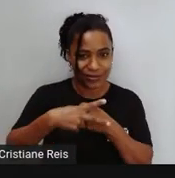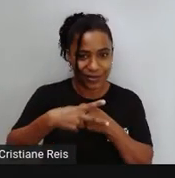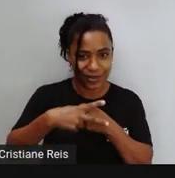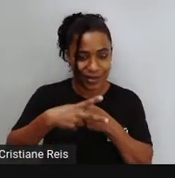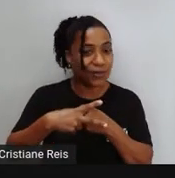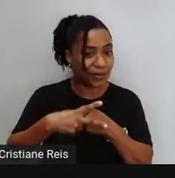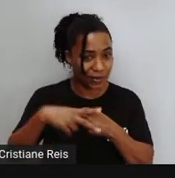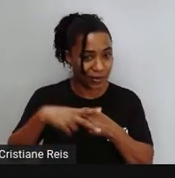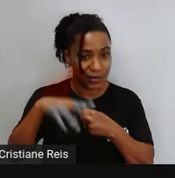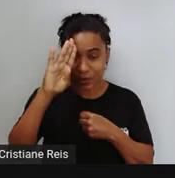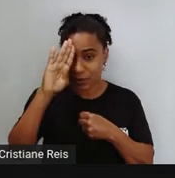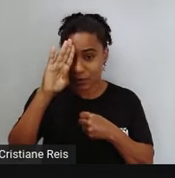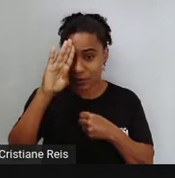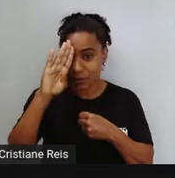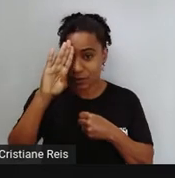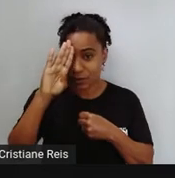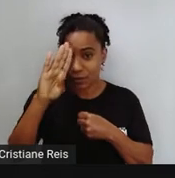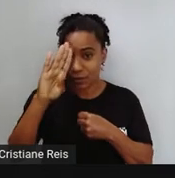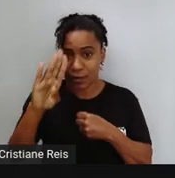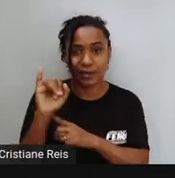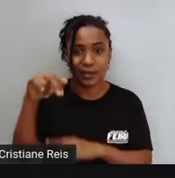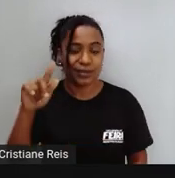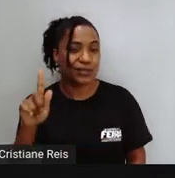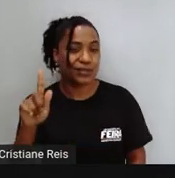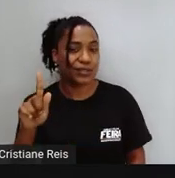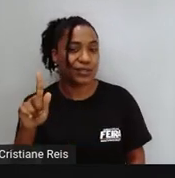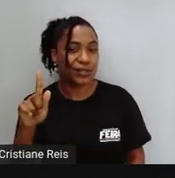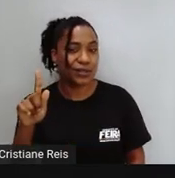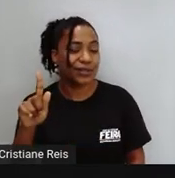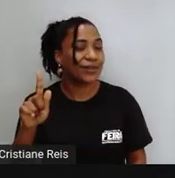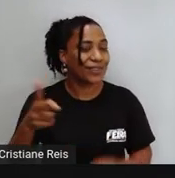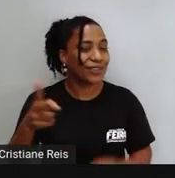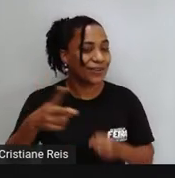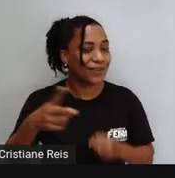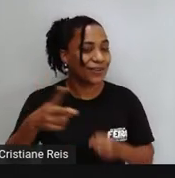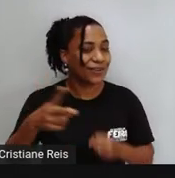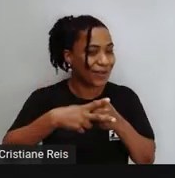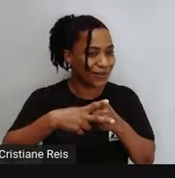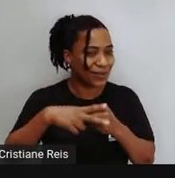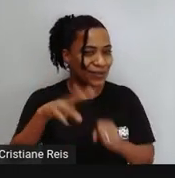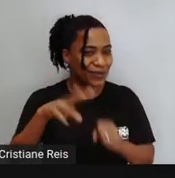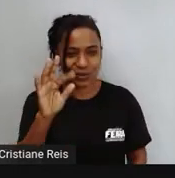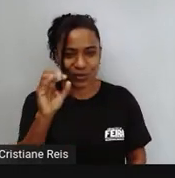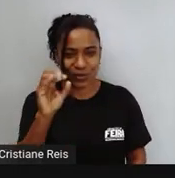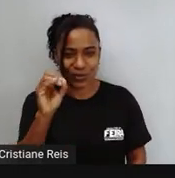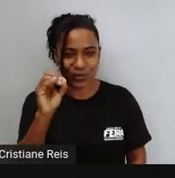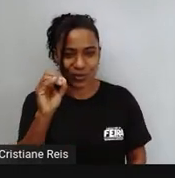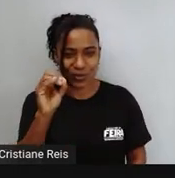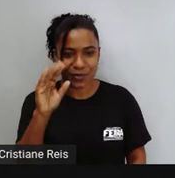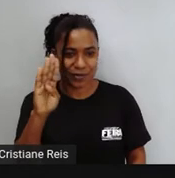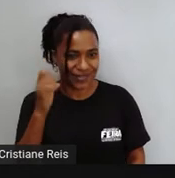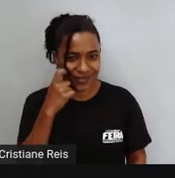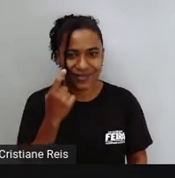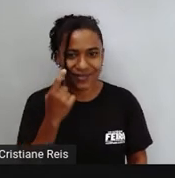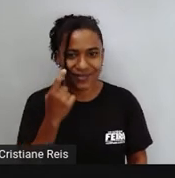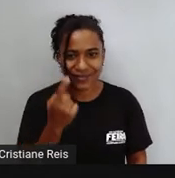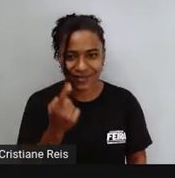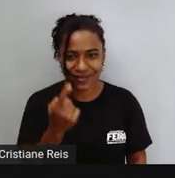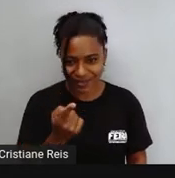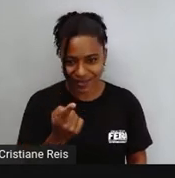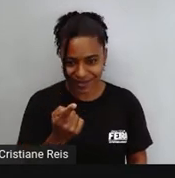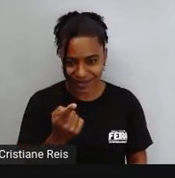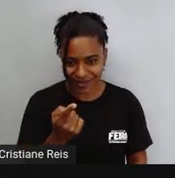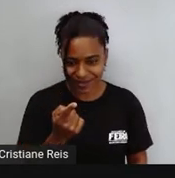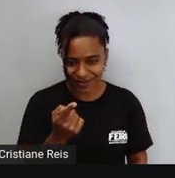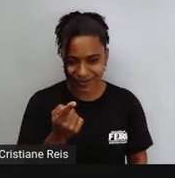Com a terminação ing Você tem o verbo to be Ok? Então é assim que você